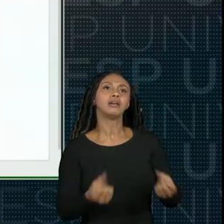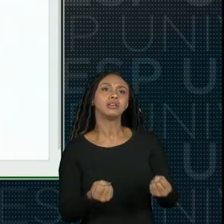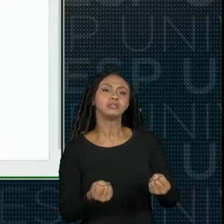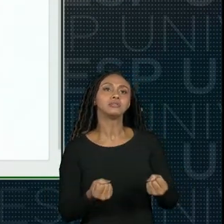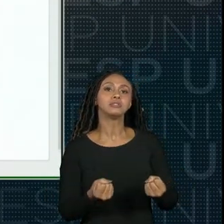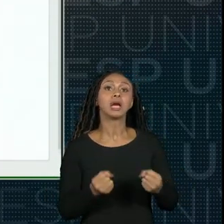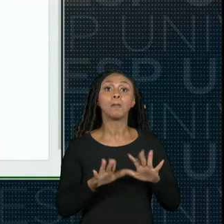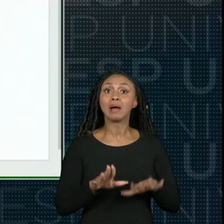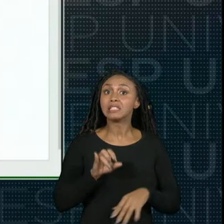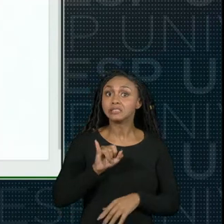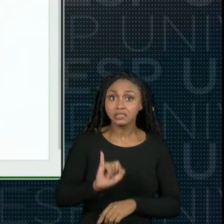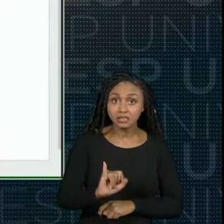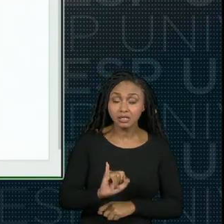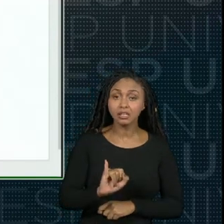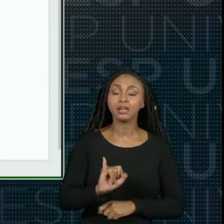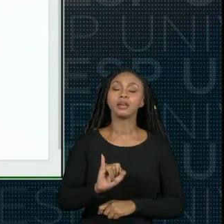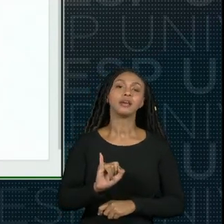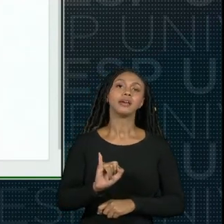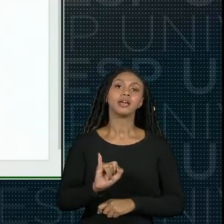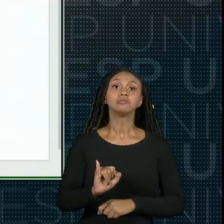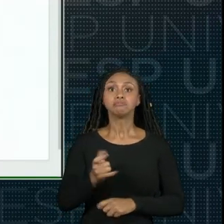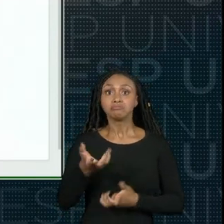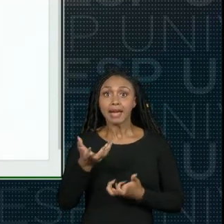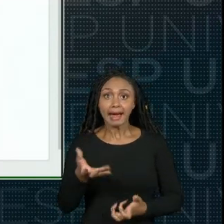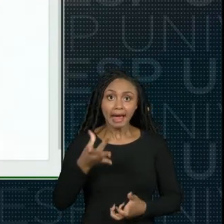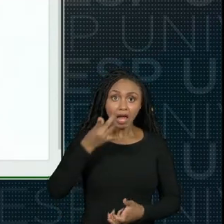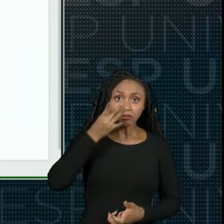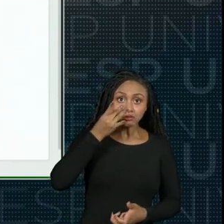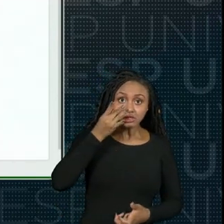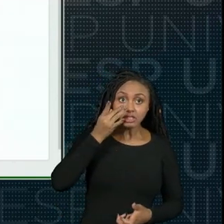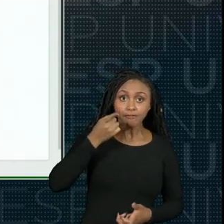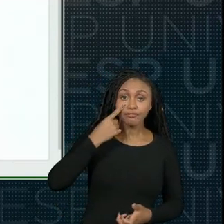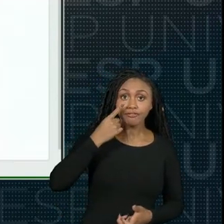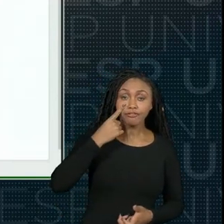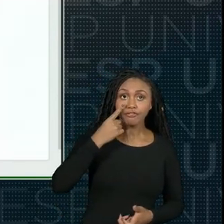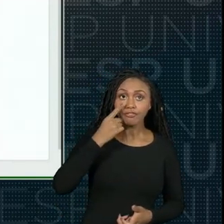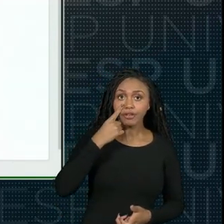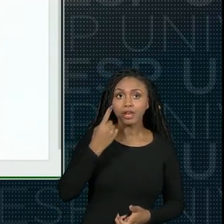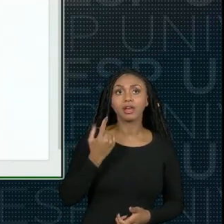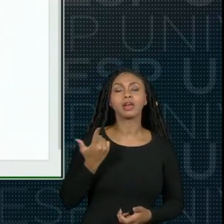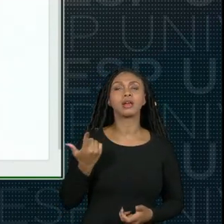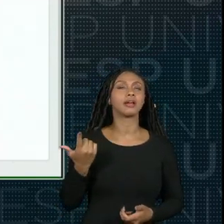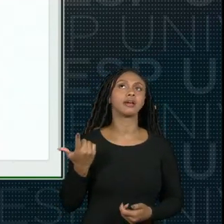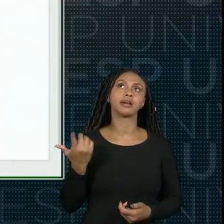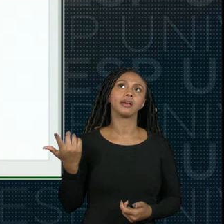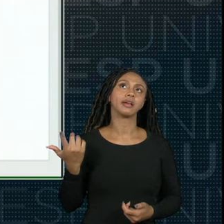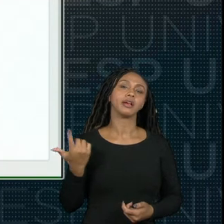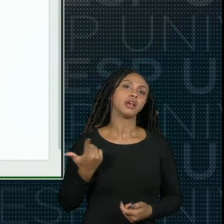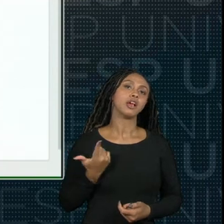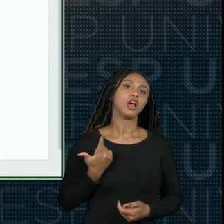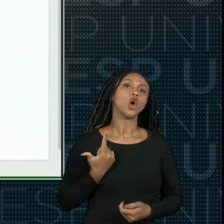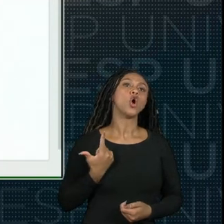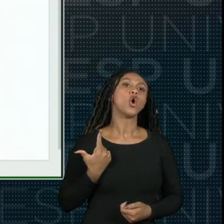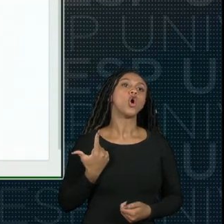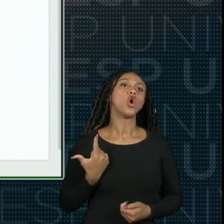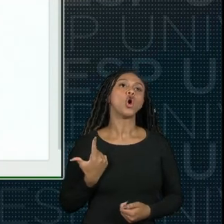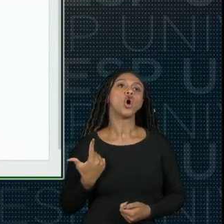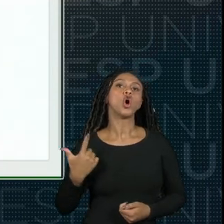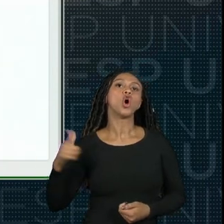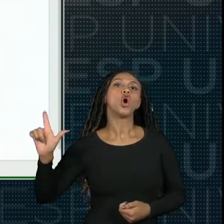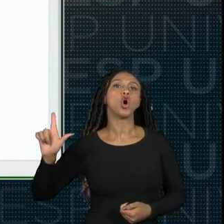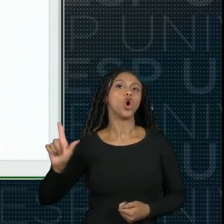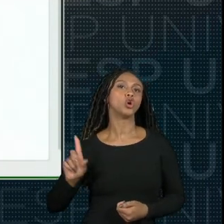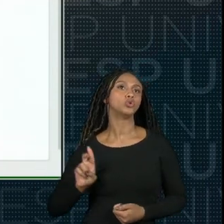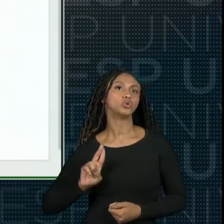mas caso o aluno queira visualizar numa outra num outro login ao